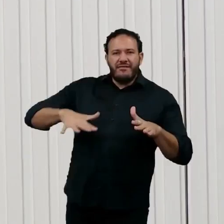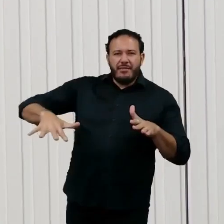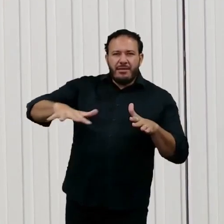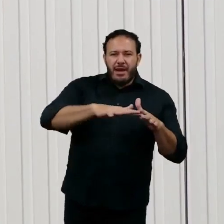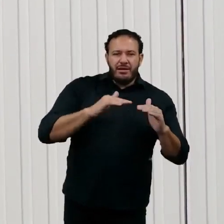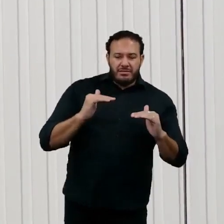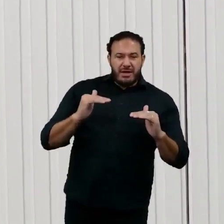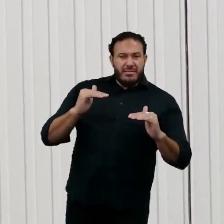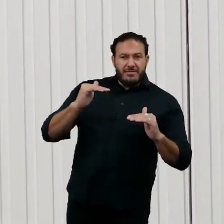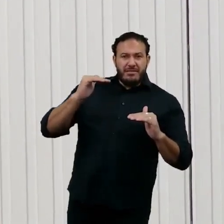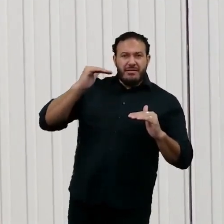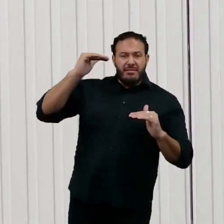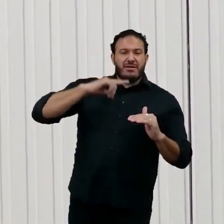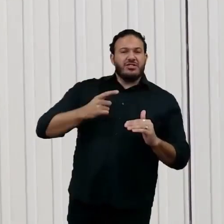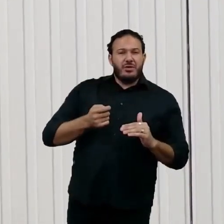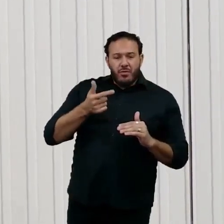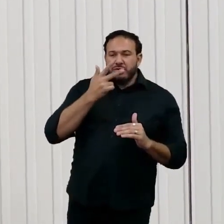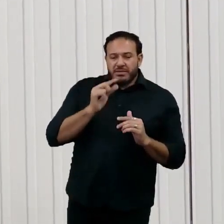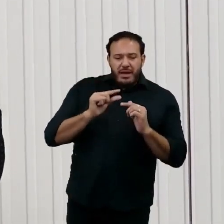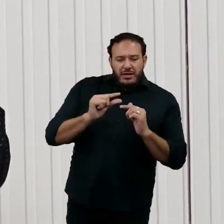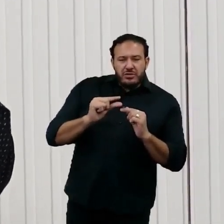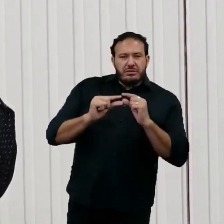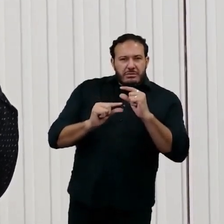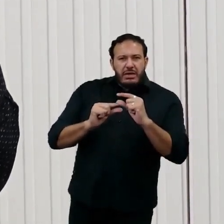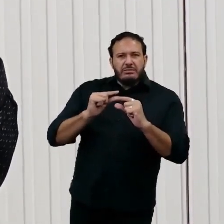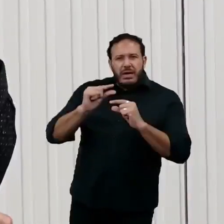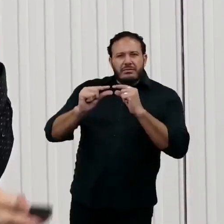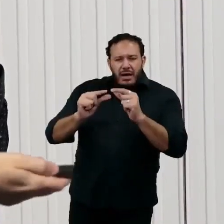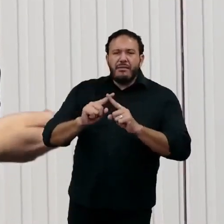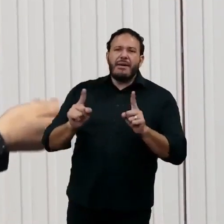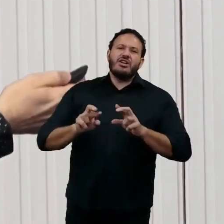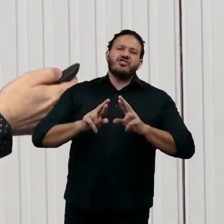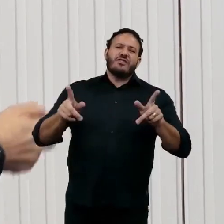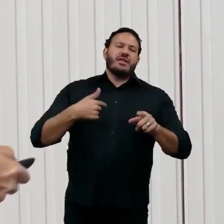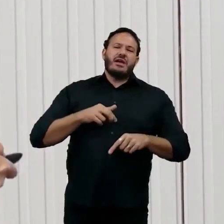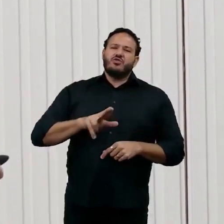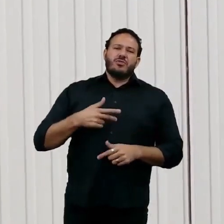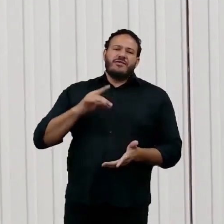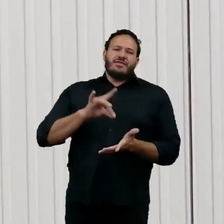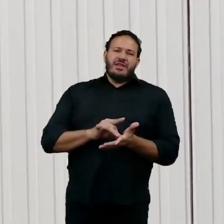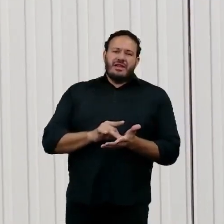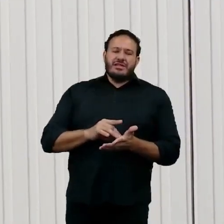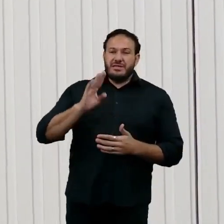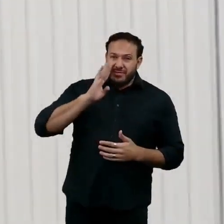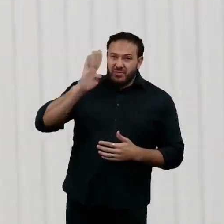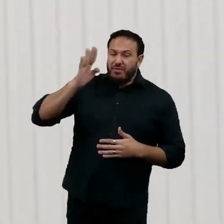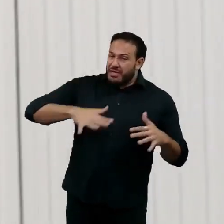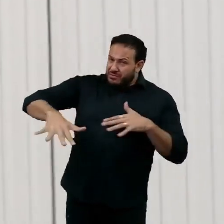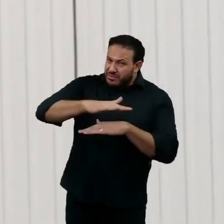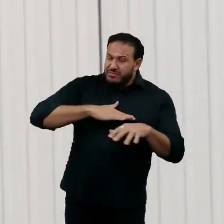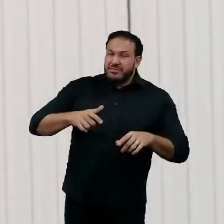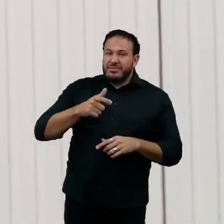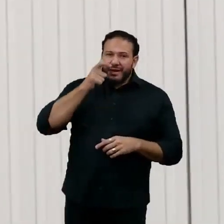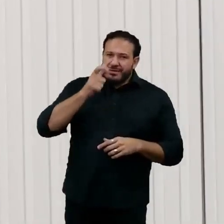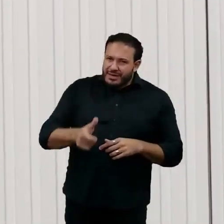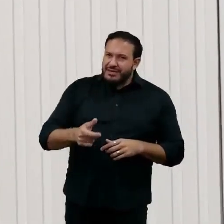então tinha pouco espaço para crescimento, e já o contrário não é verdade. E então são notícias interessantes com IA ser um